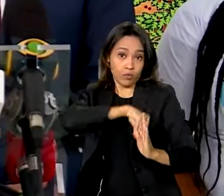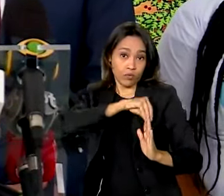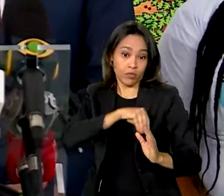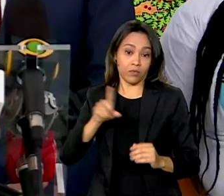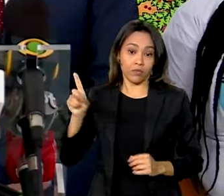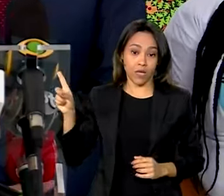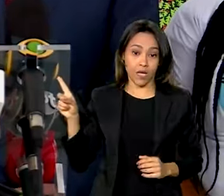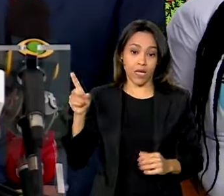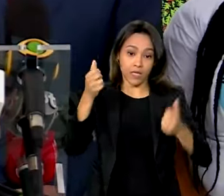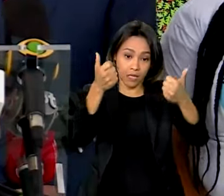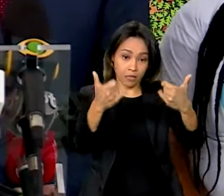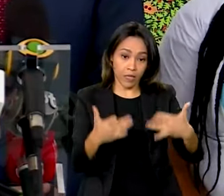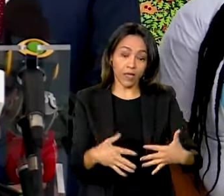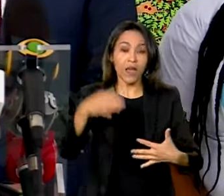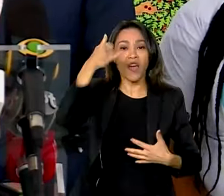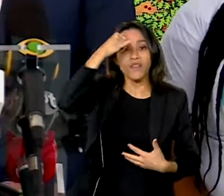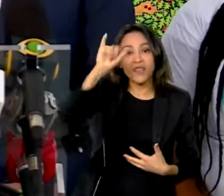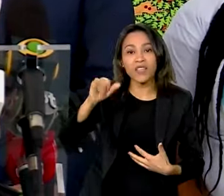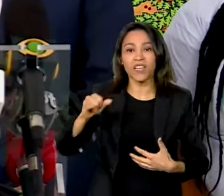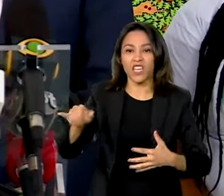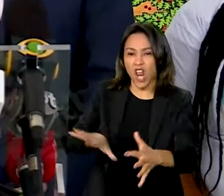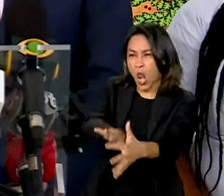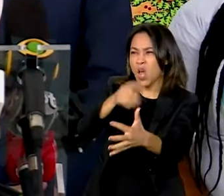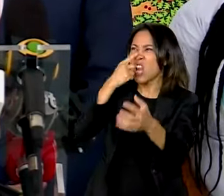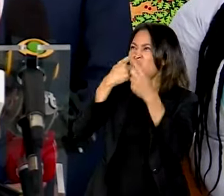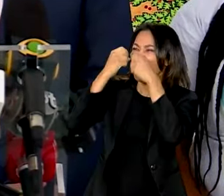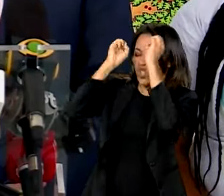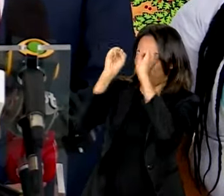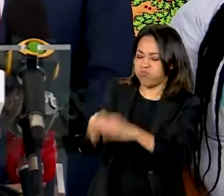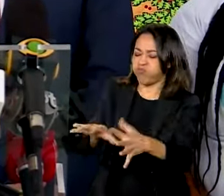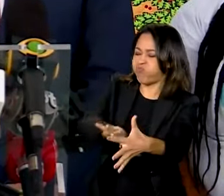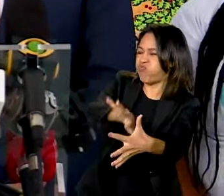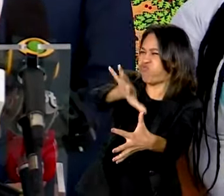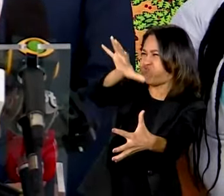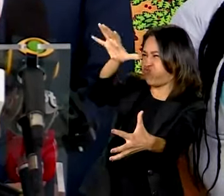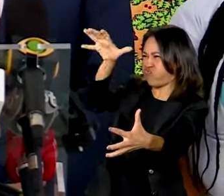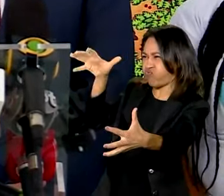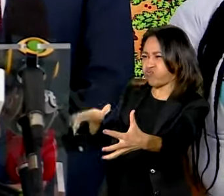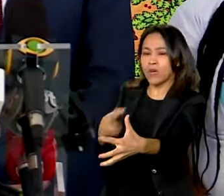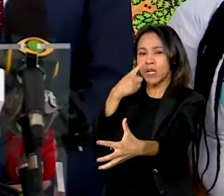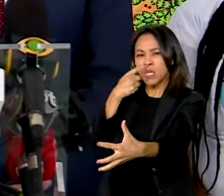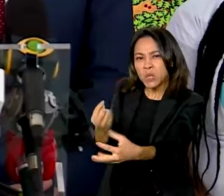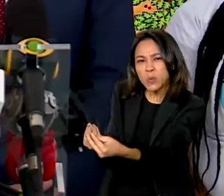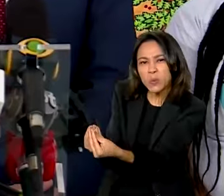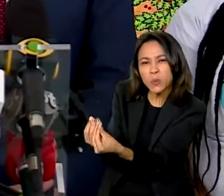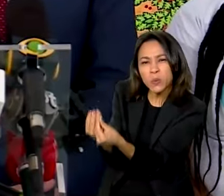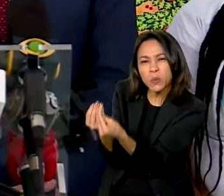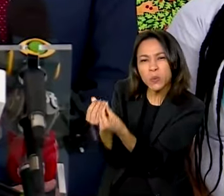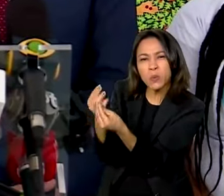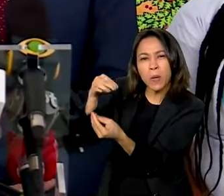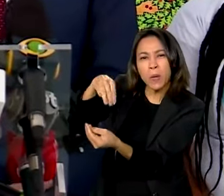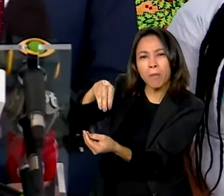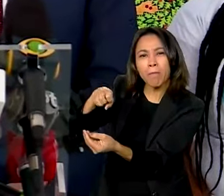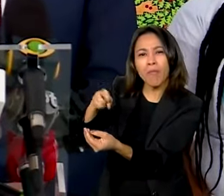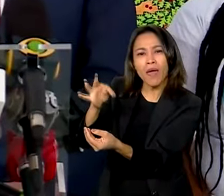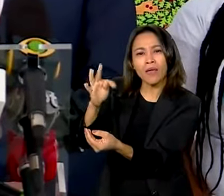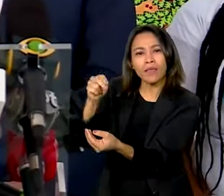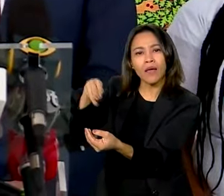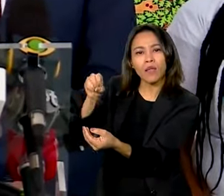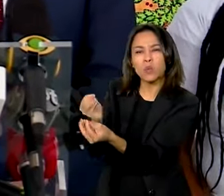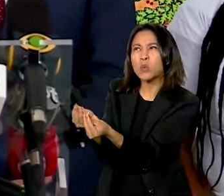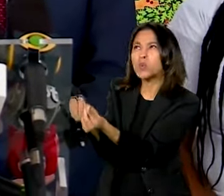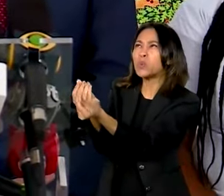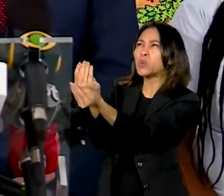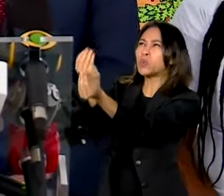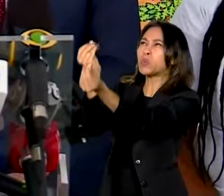a gente evita que esses aterros joguem metano na atmosfera e, portanto, tenham uma contribuição fundamental